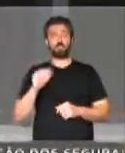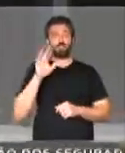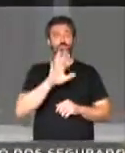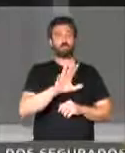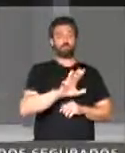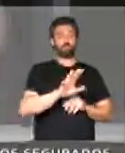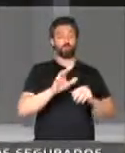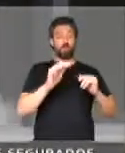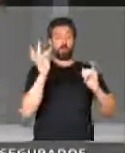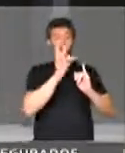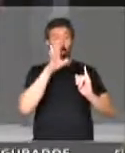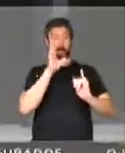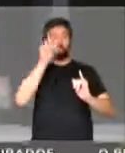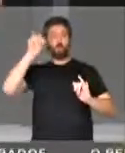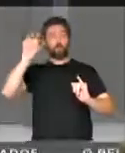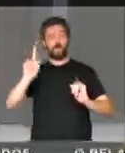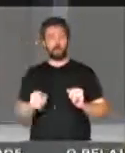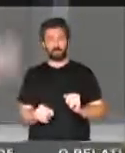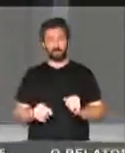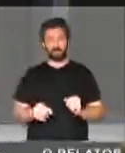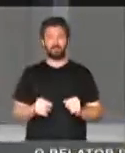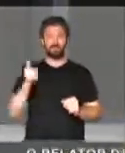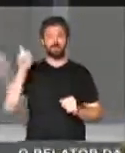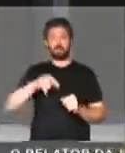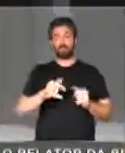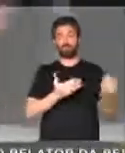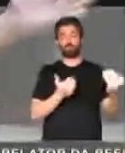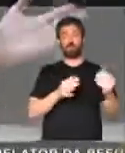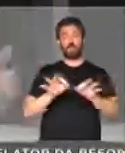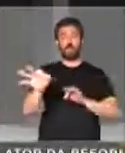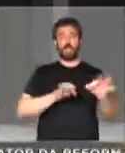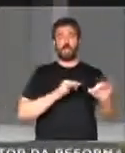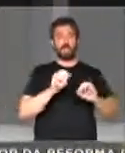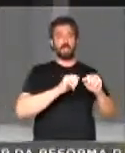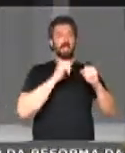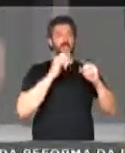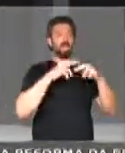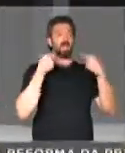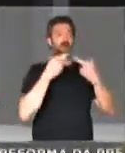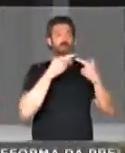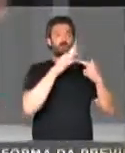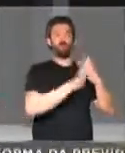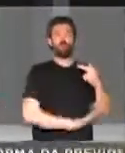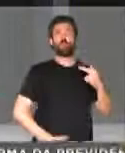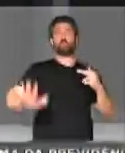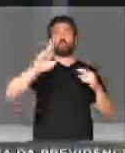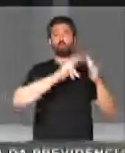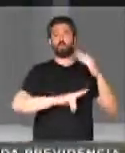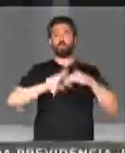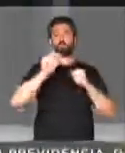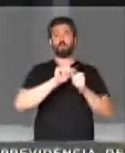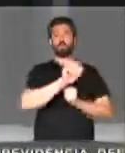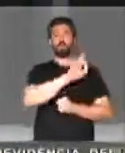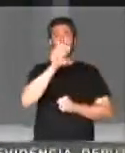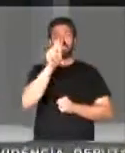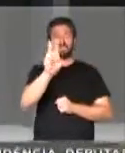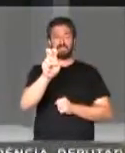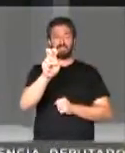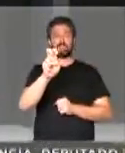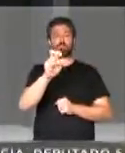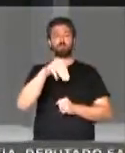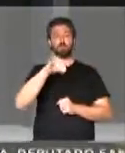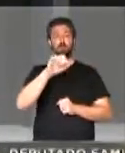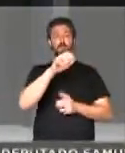do Instituto Federal. Jovens que estão organizando assembleias em todas as universidades para construir, um 15 de maio, uma